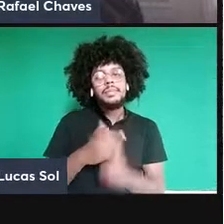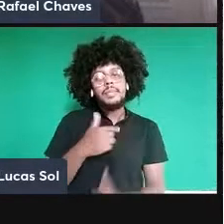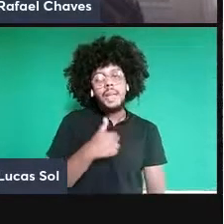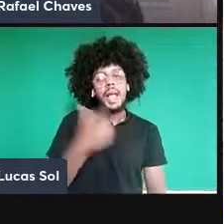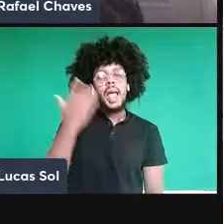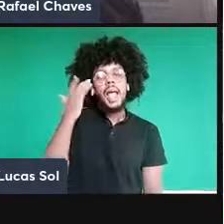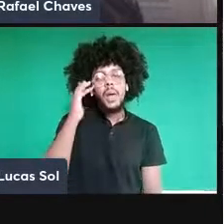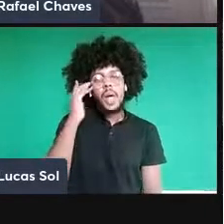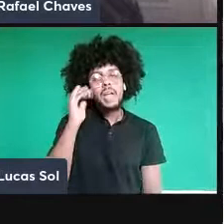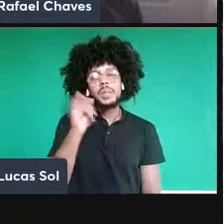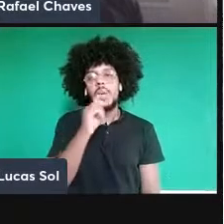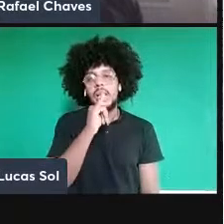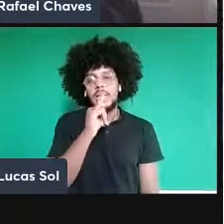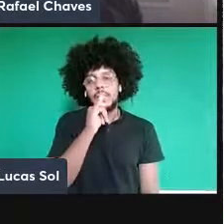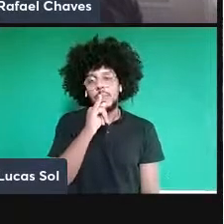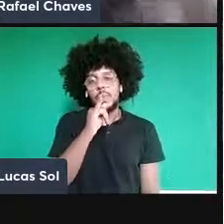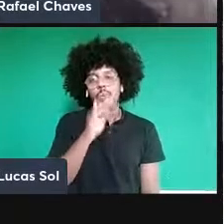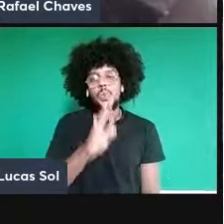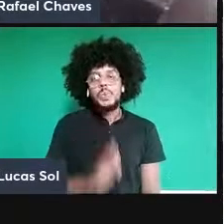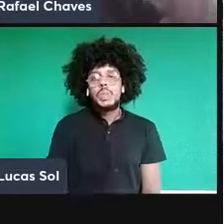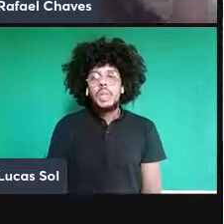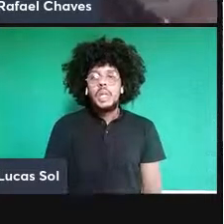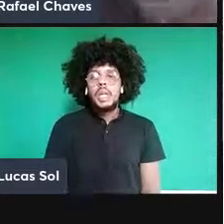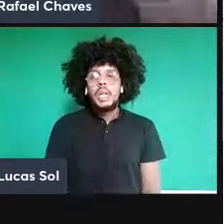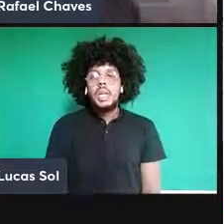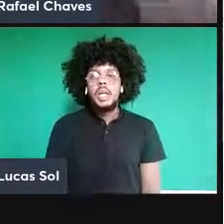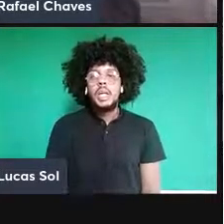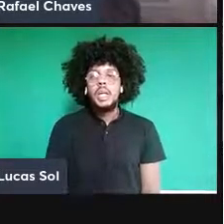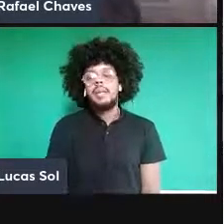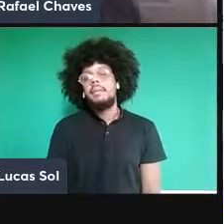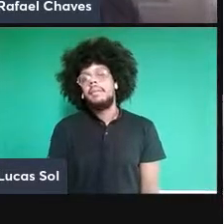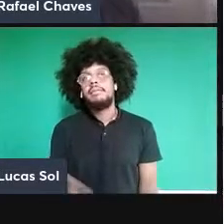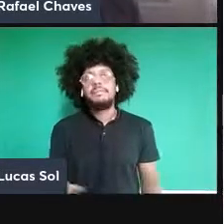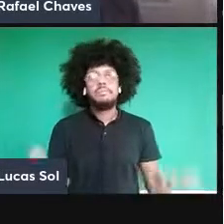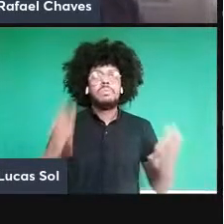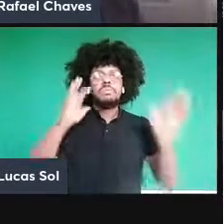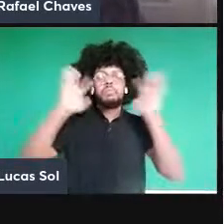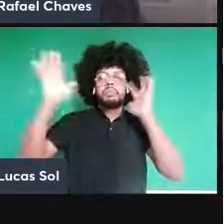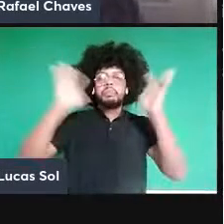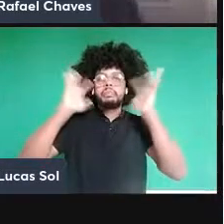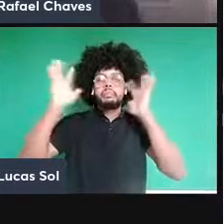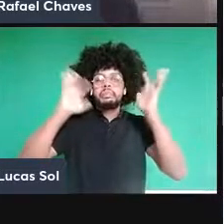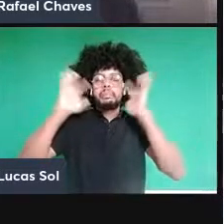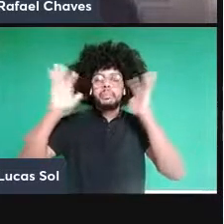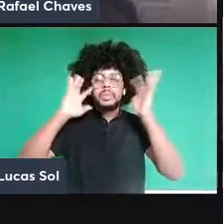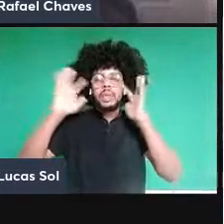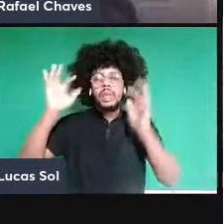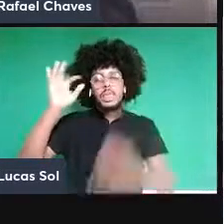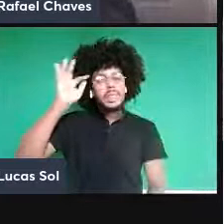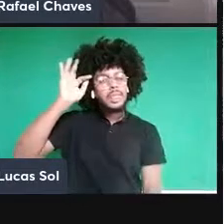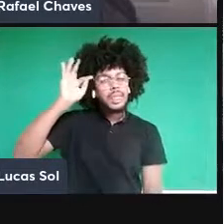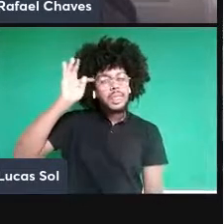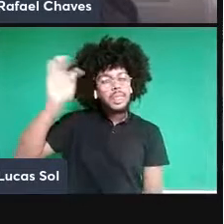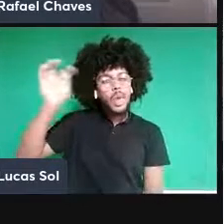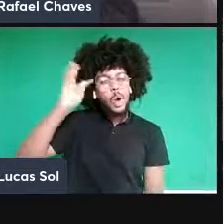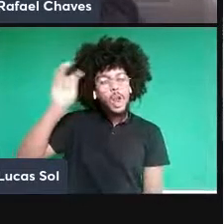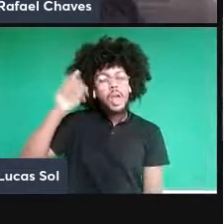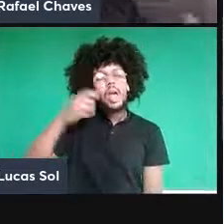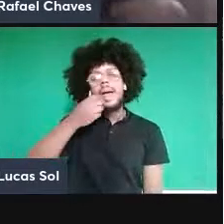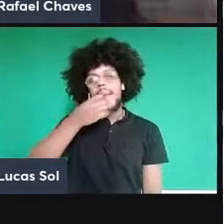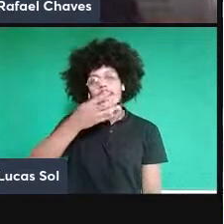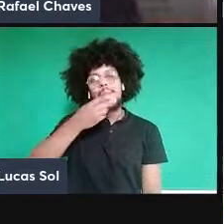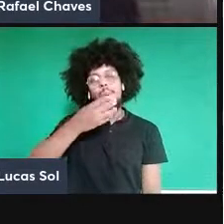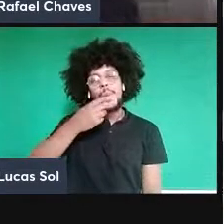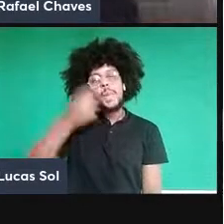vamos dizer, de elucubrações teóricas, acho que é legal, enfim, pensar sobre essas coisas, mas, assim,